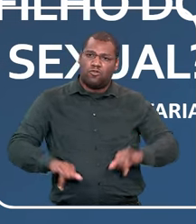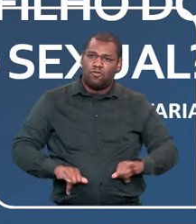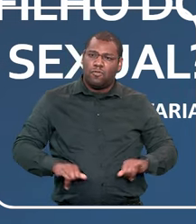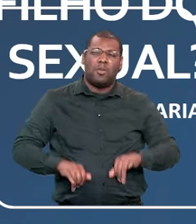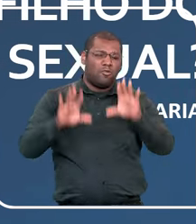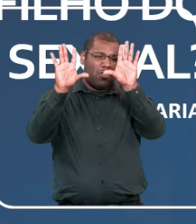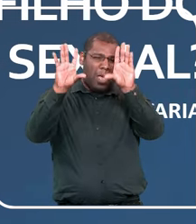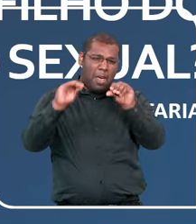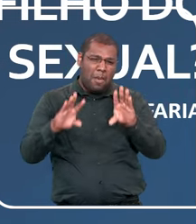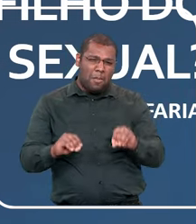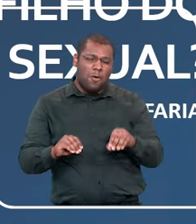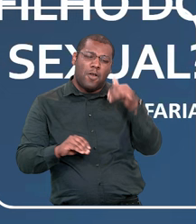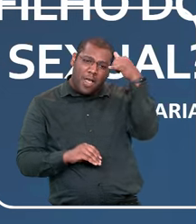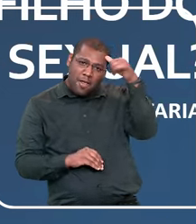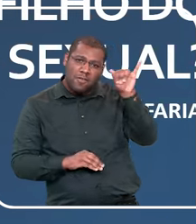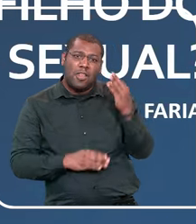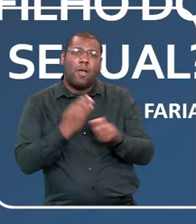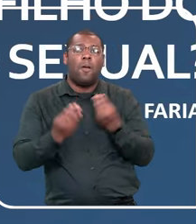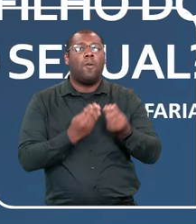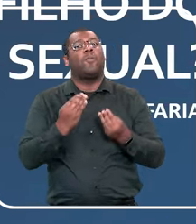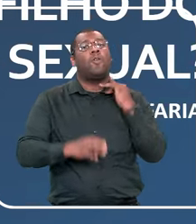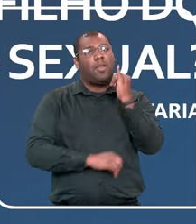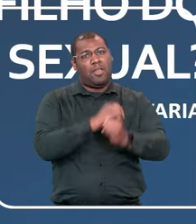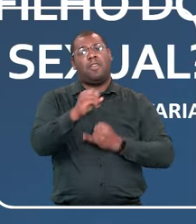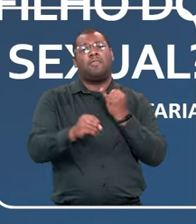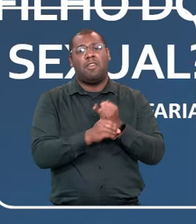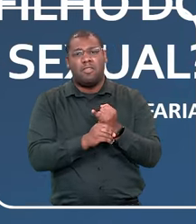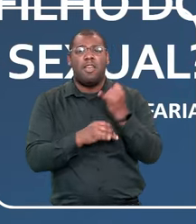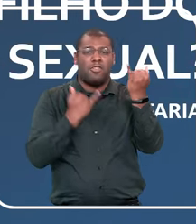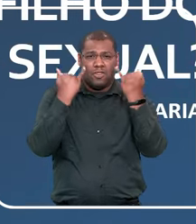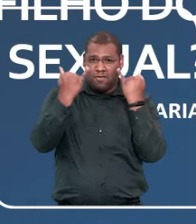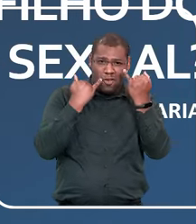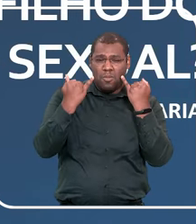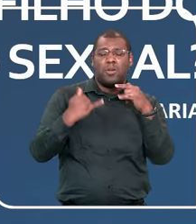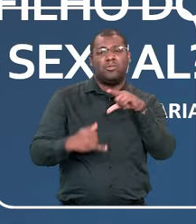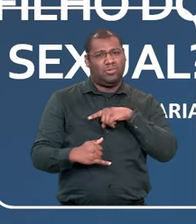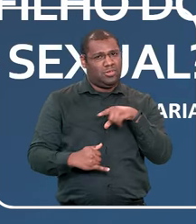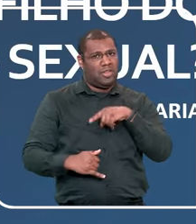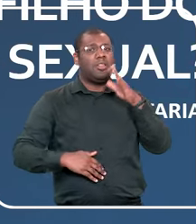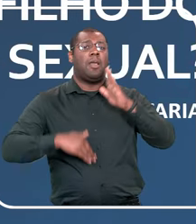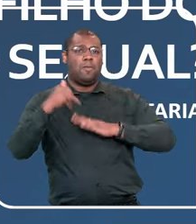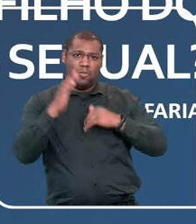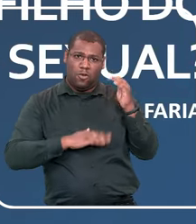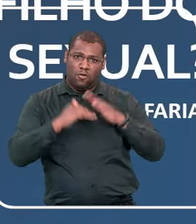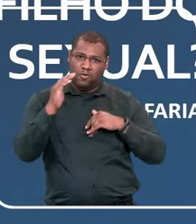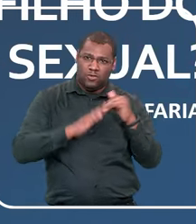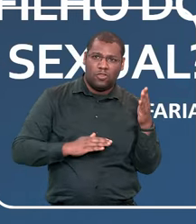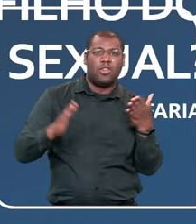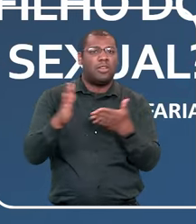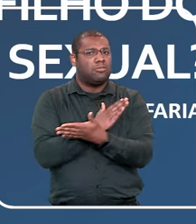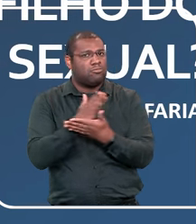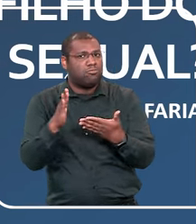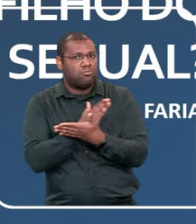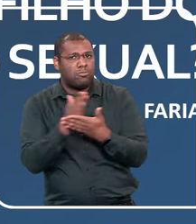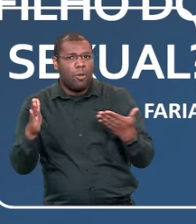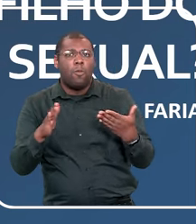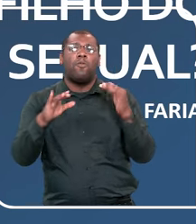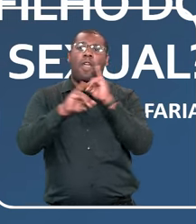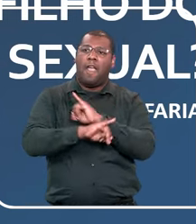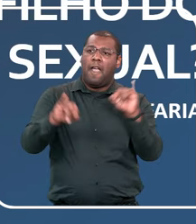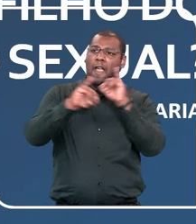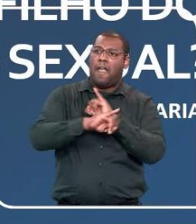crianças. Isso tem mudado muito com a internet. Tem tido muitas profissionais, né? Que passam esse tema de maneira brilhante. Então, está